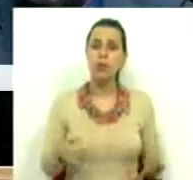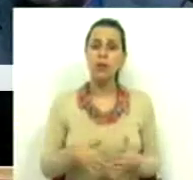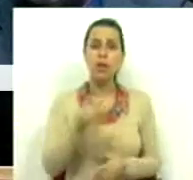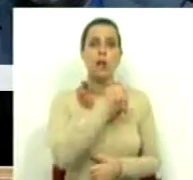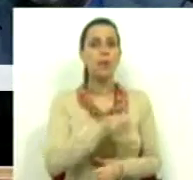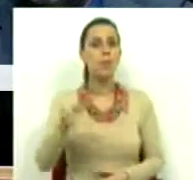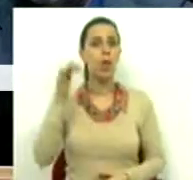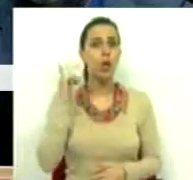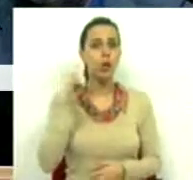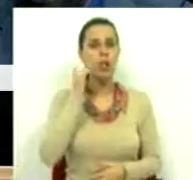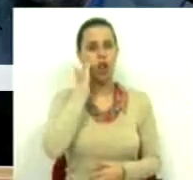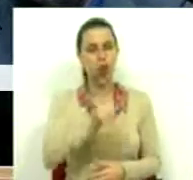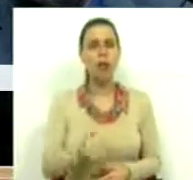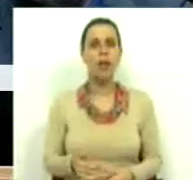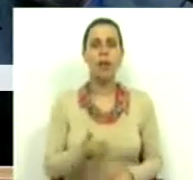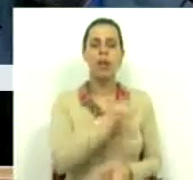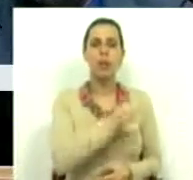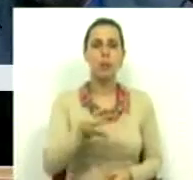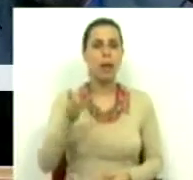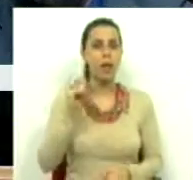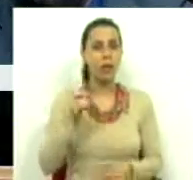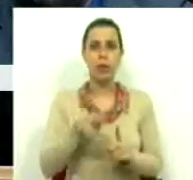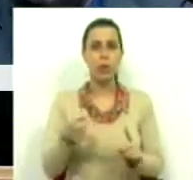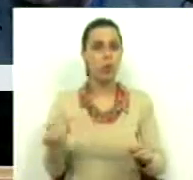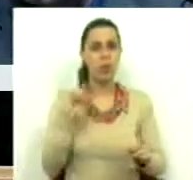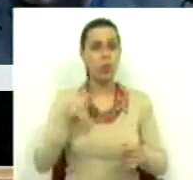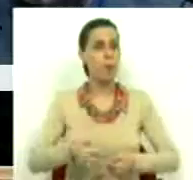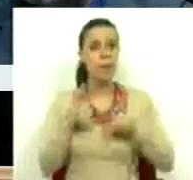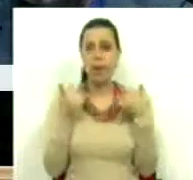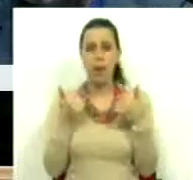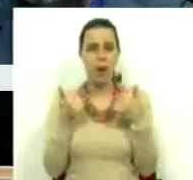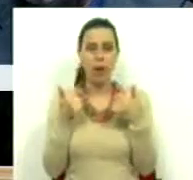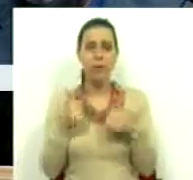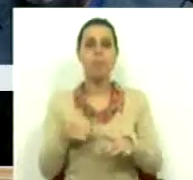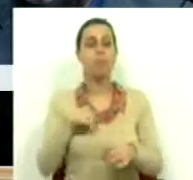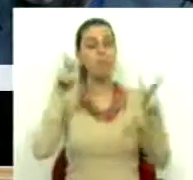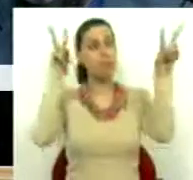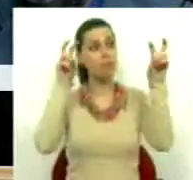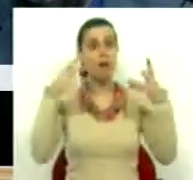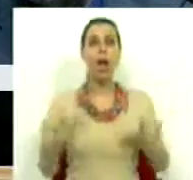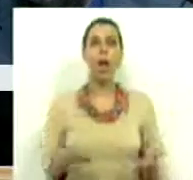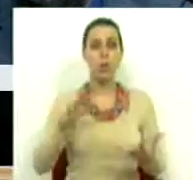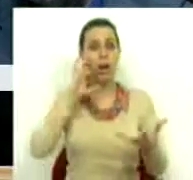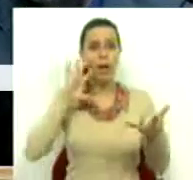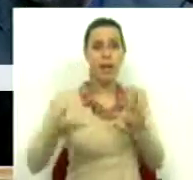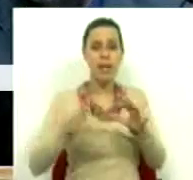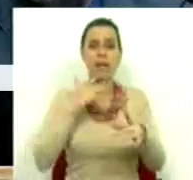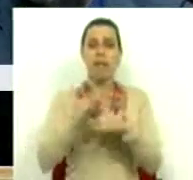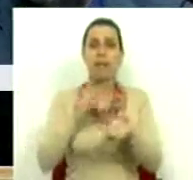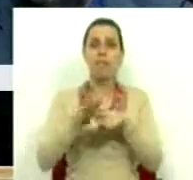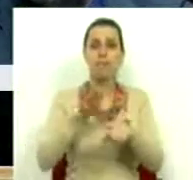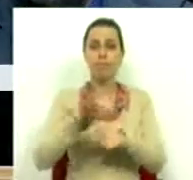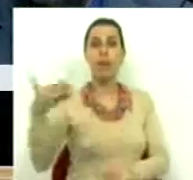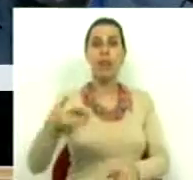2012 vai doer, 2013 não vai ser melhor e, cito, a atual crise refletir-se-á